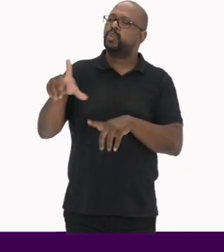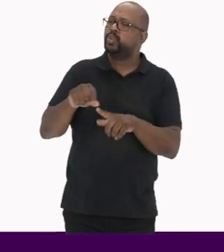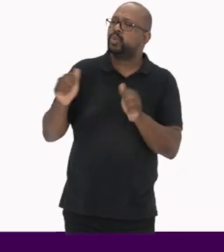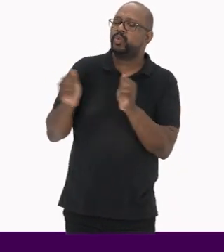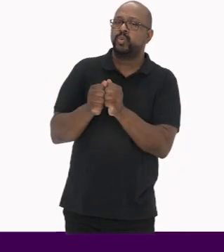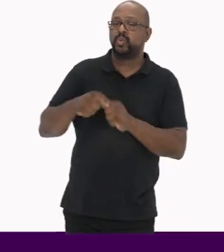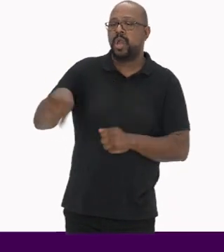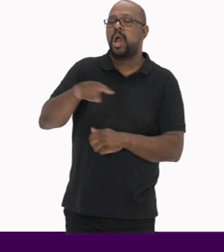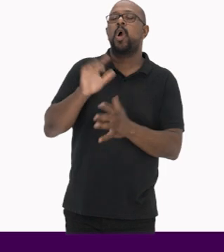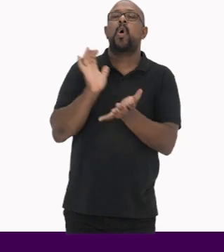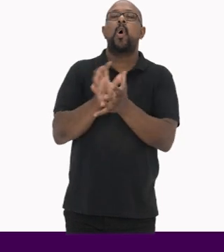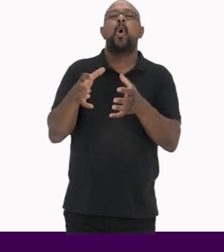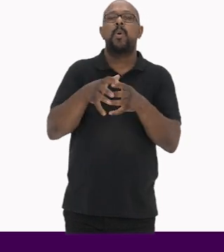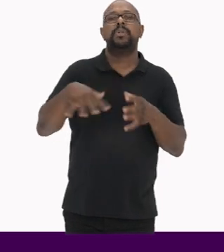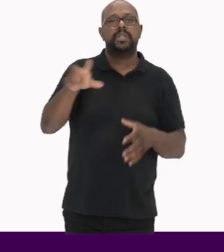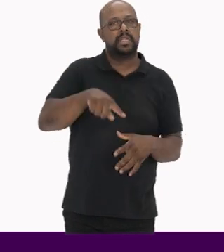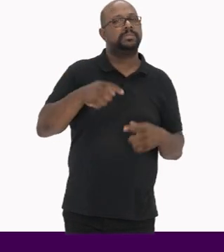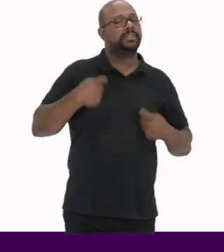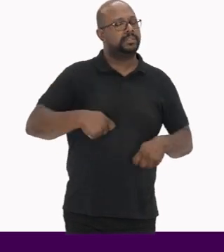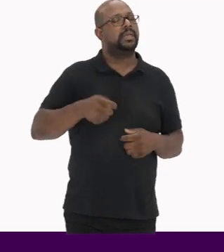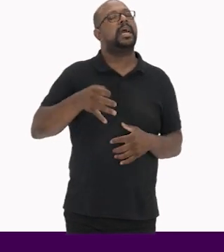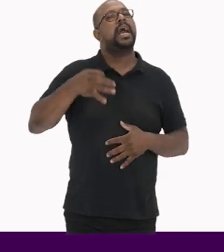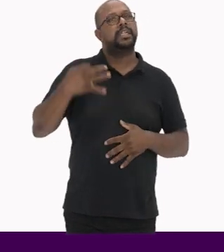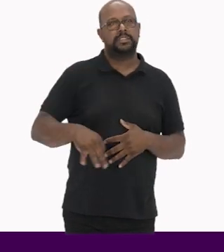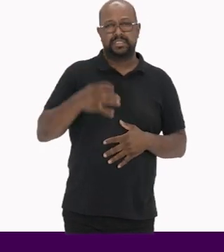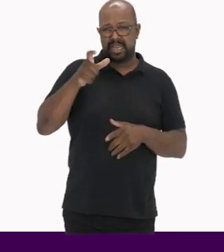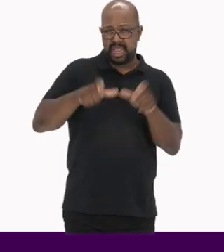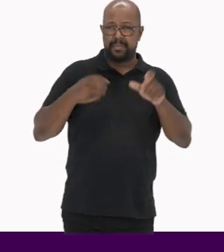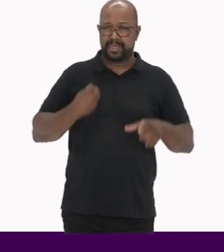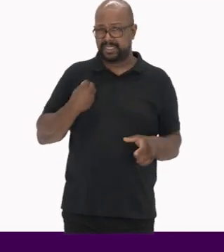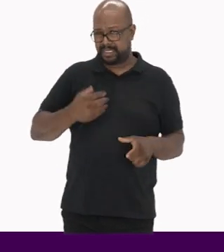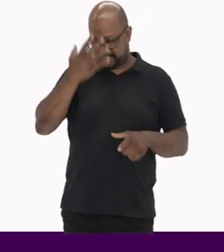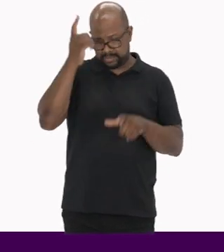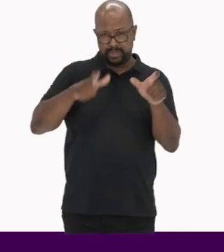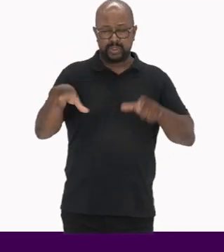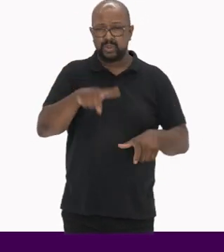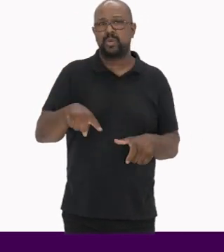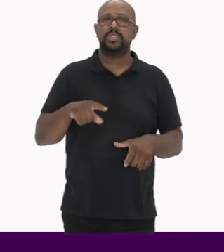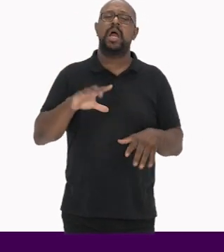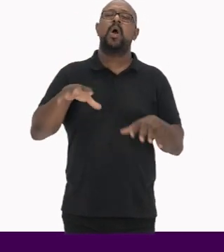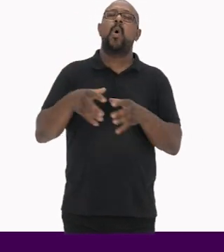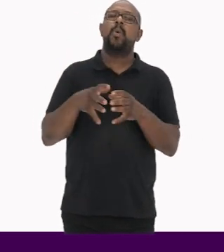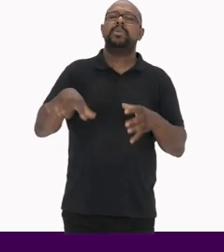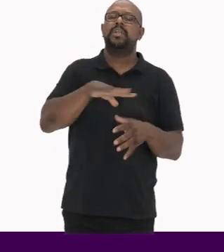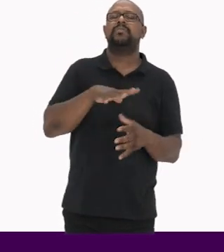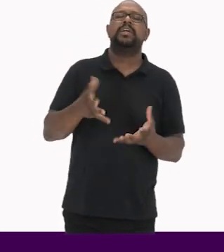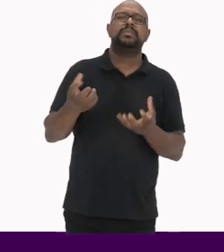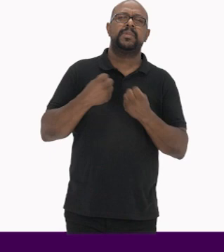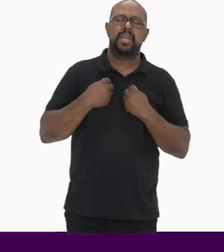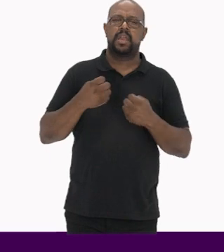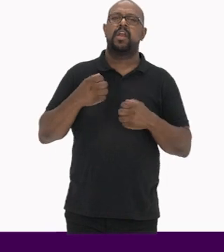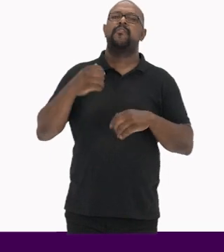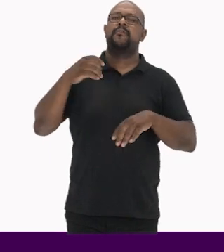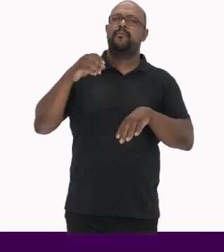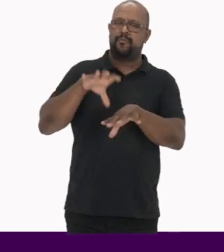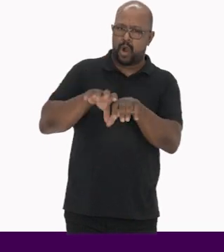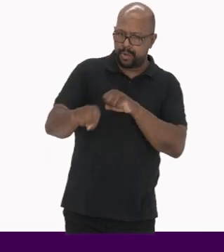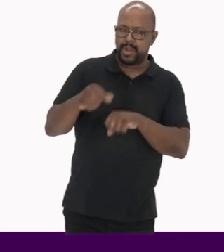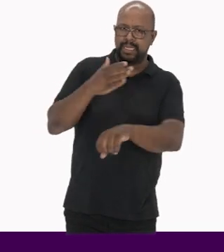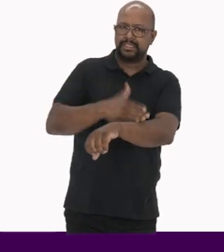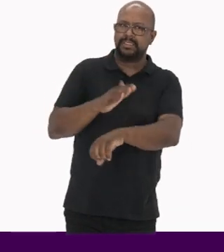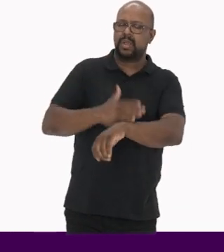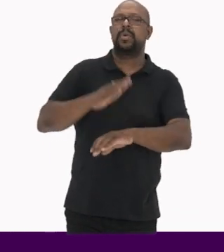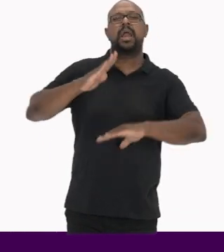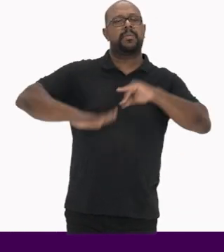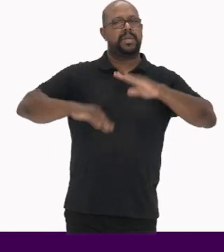comunidade É preciso garantir a presença das pessoas da comunidade nessas equipes Que deverão receber formação e capacitação